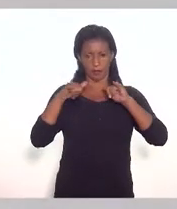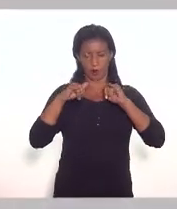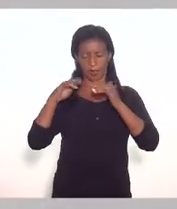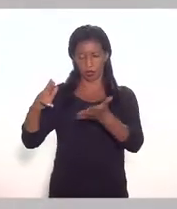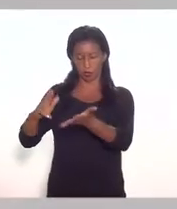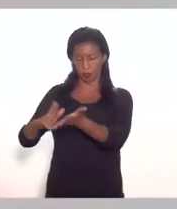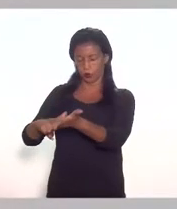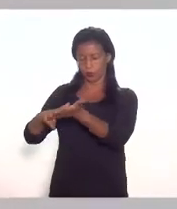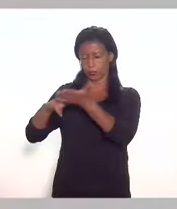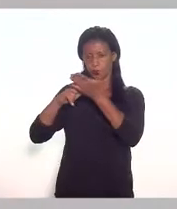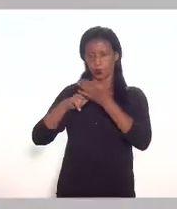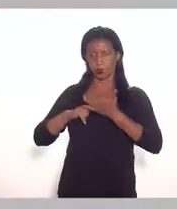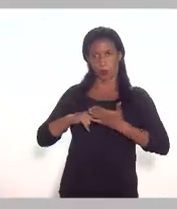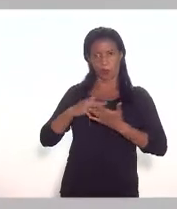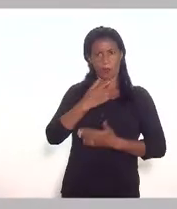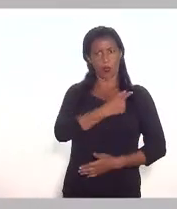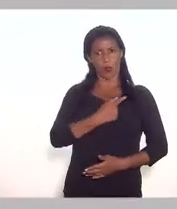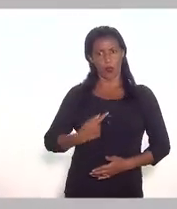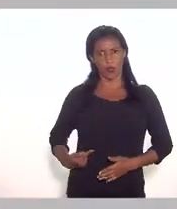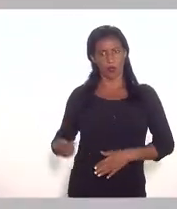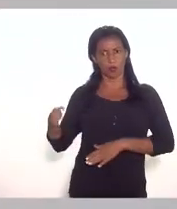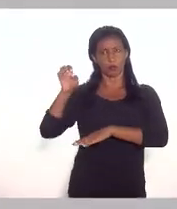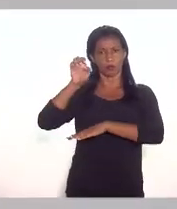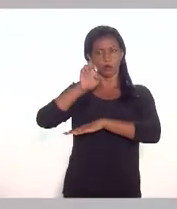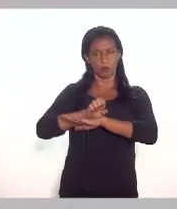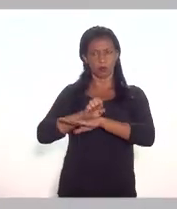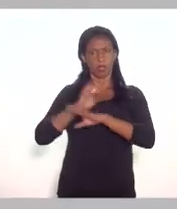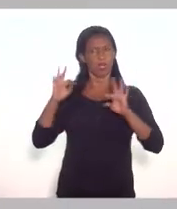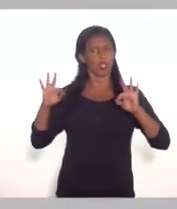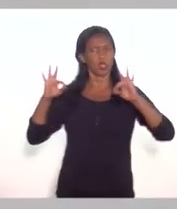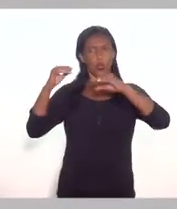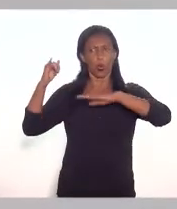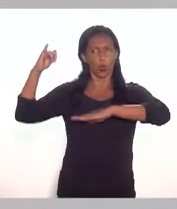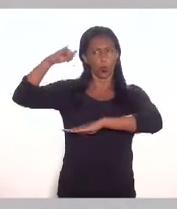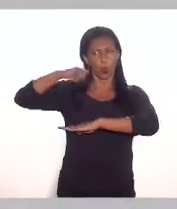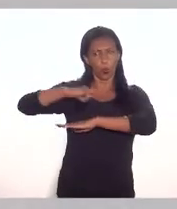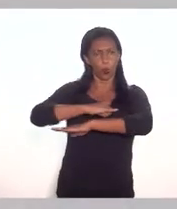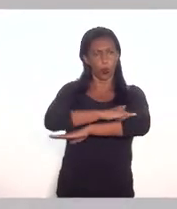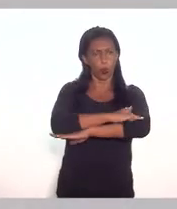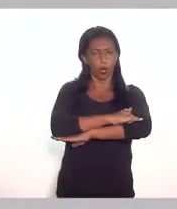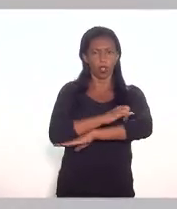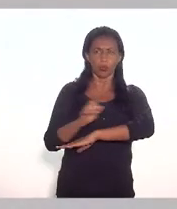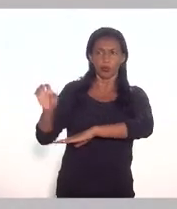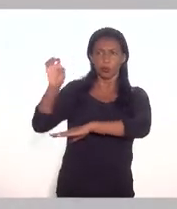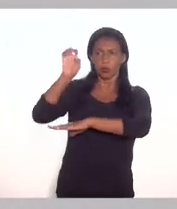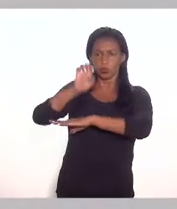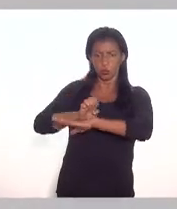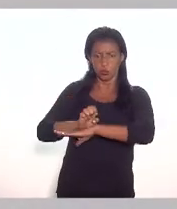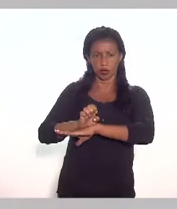pelo governador do estado é que todos os aeroportos do estado que